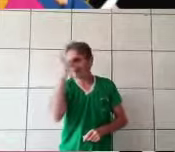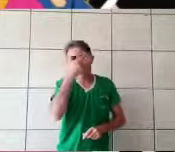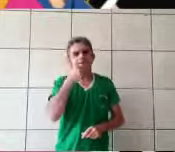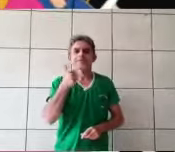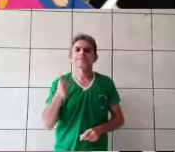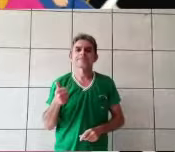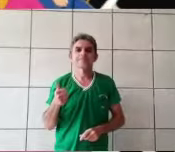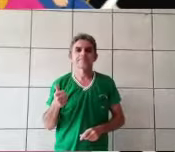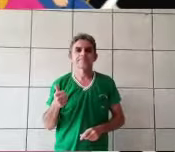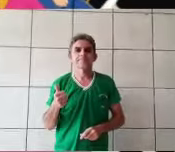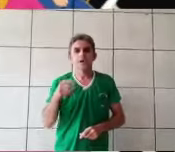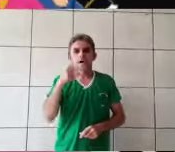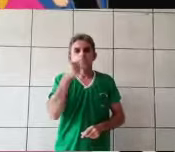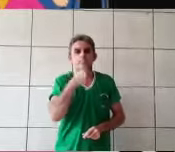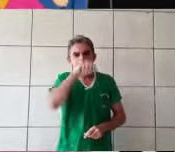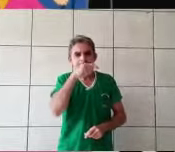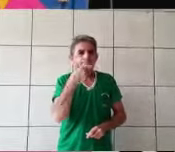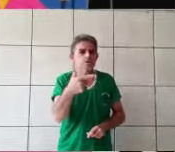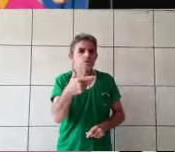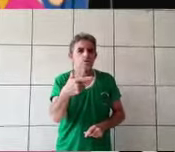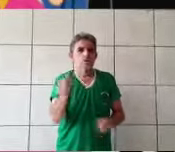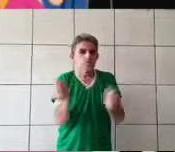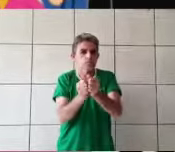Ela estava tão linda e elegante.